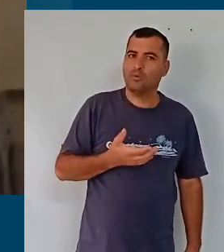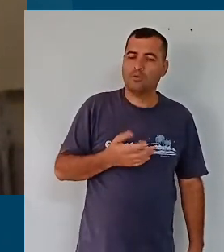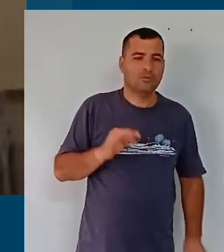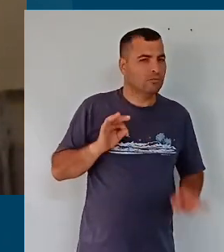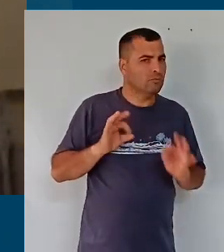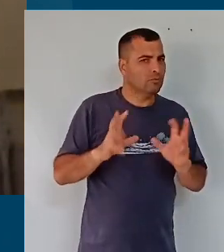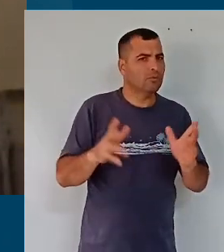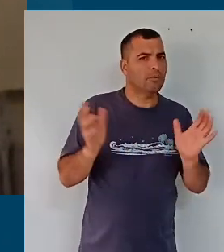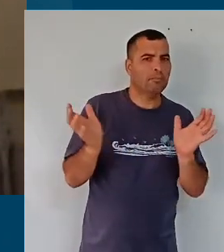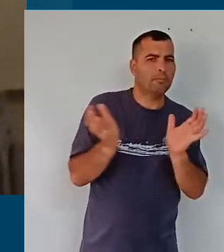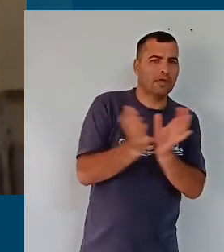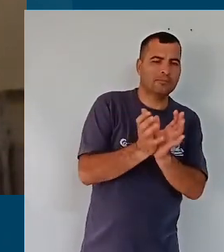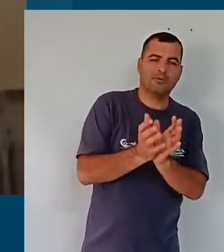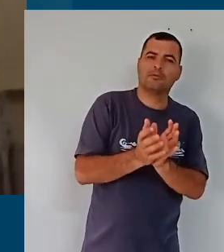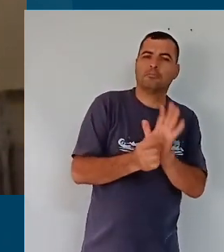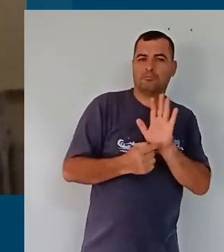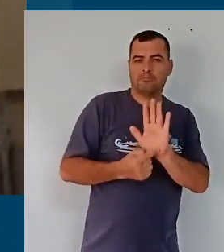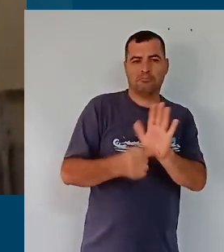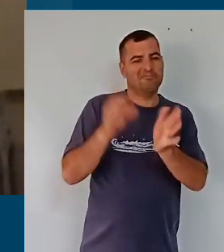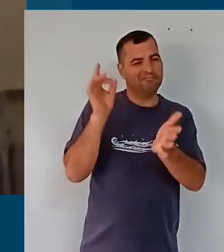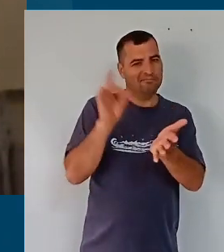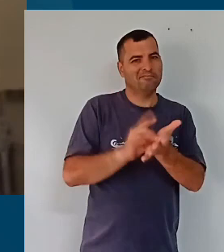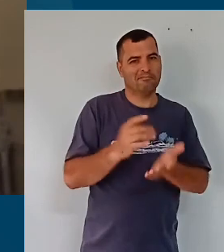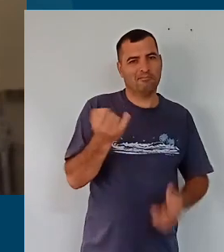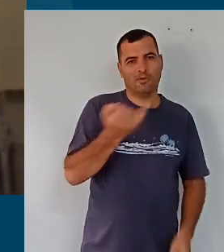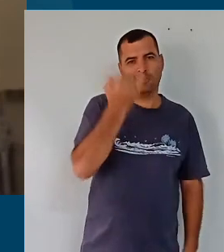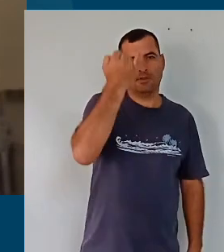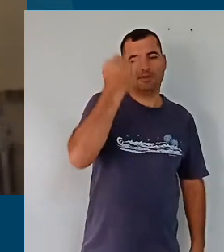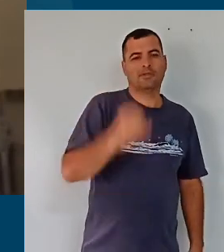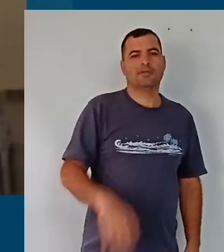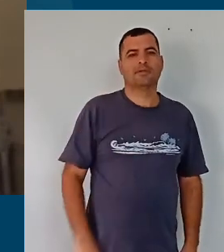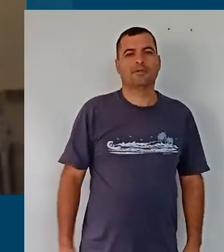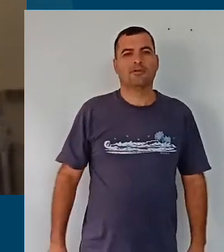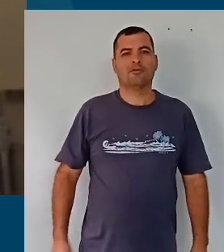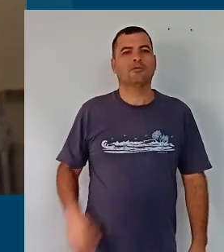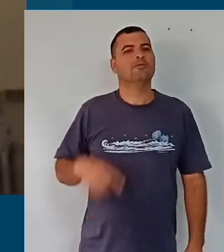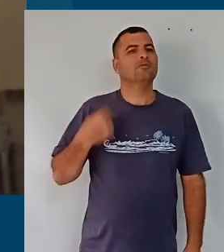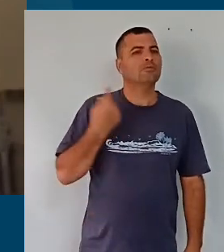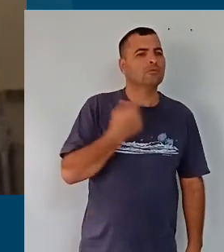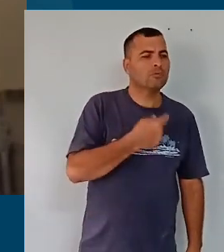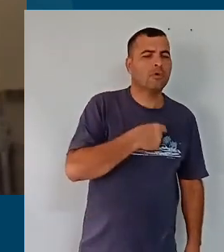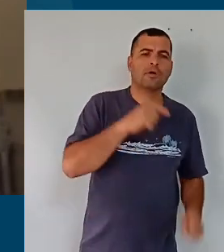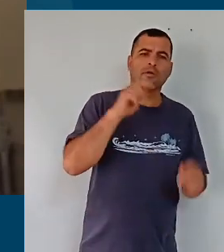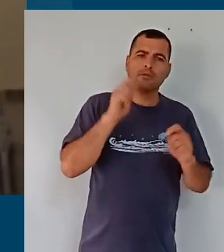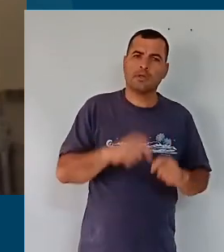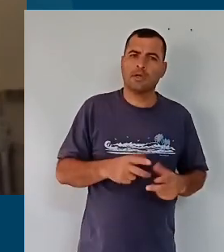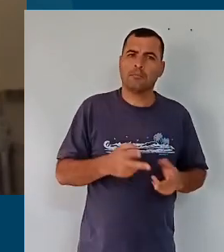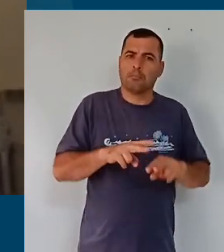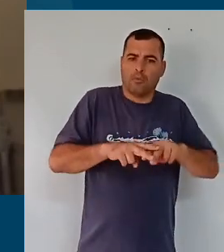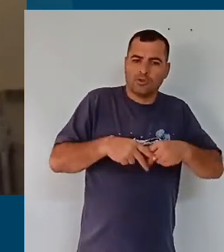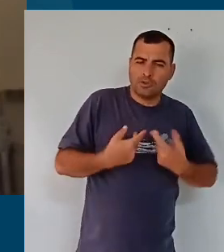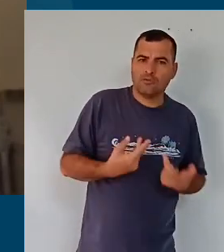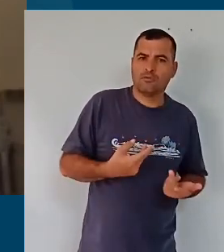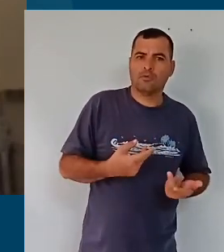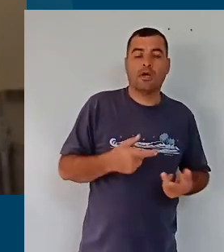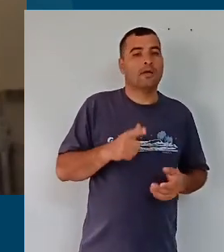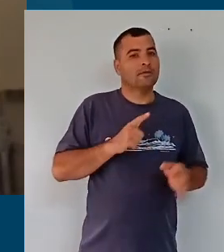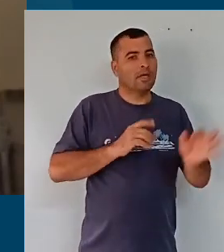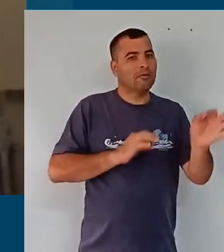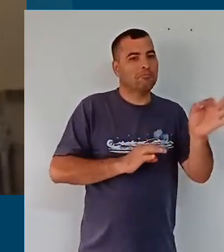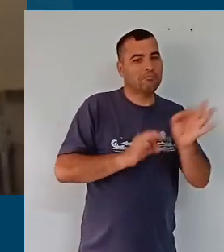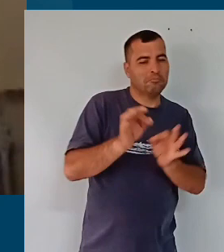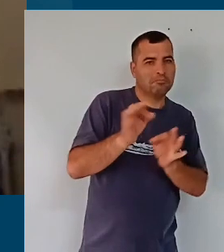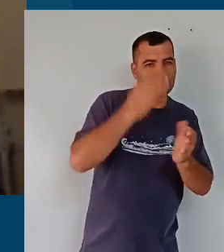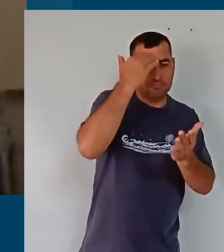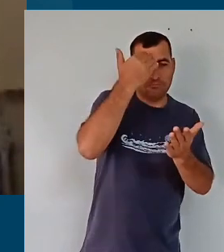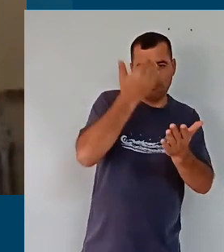total de participação expressivo. E isso faz com que nós possamos nos motivar, porque nós temos uma rede